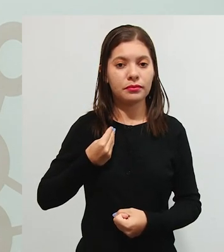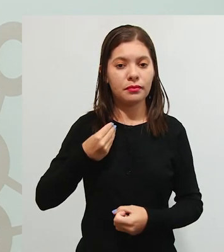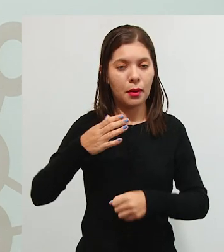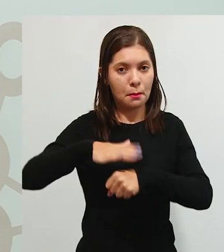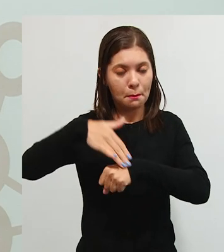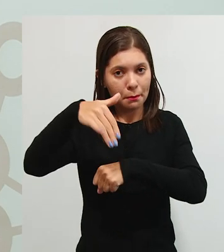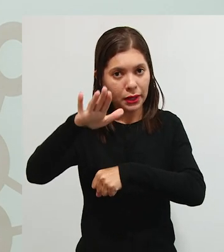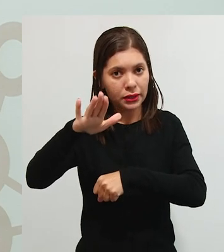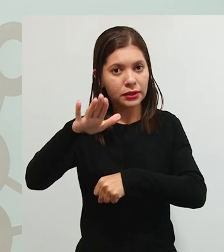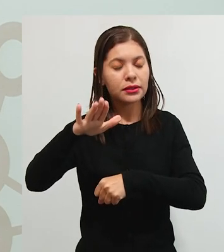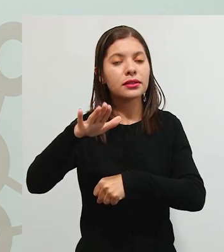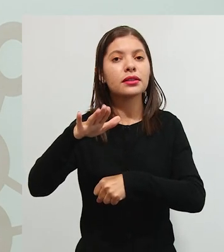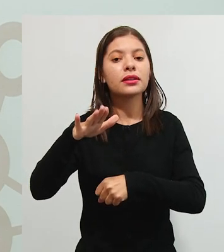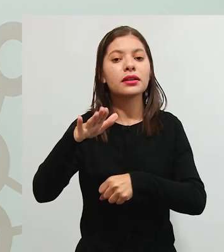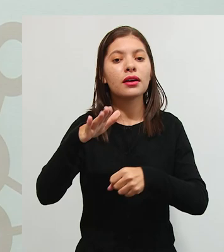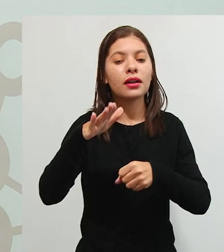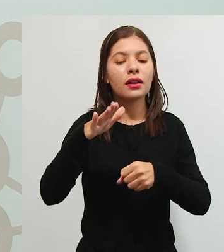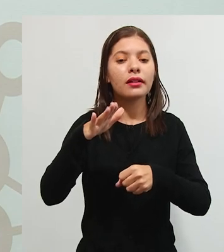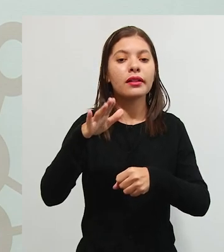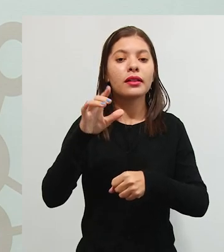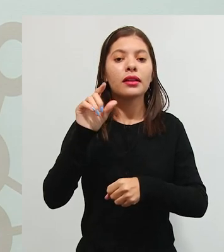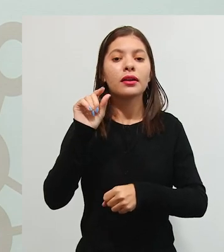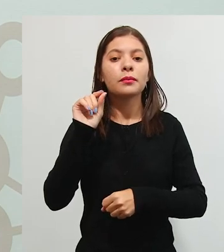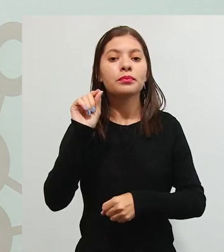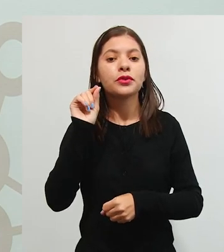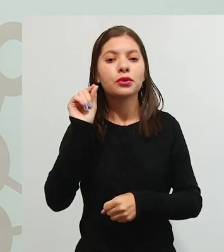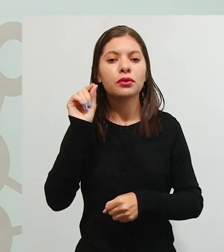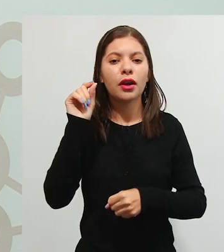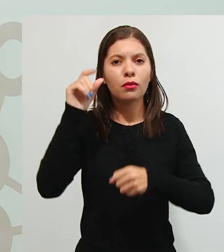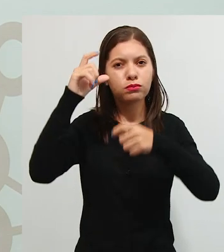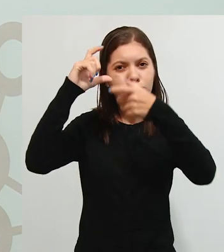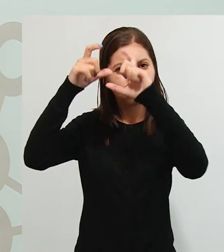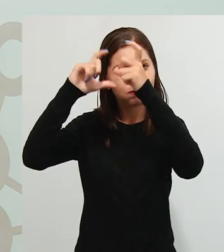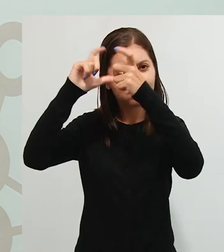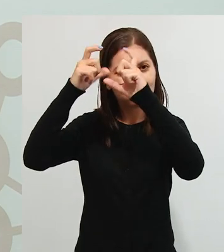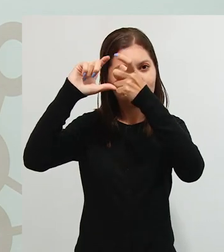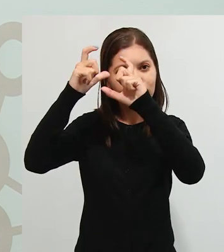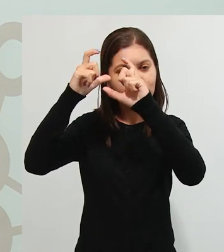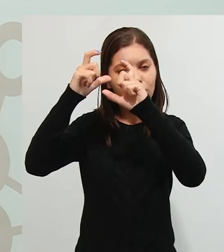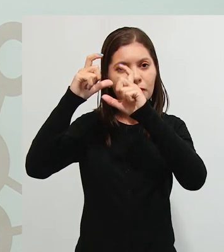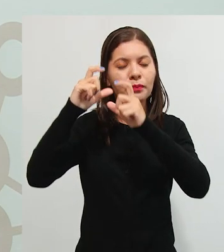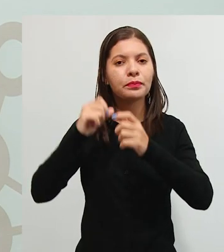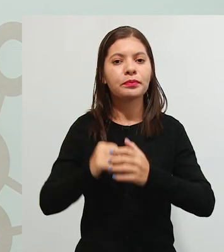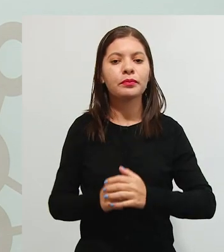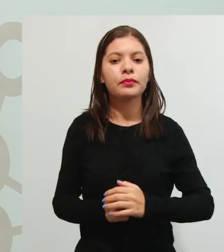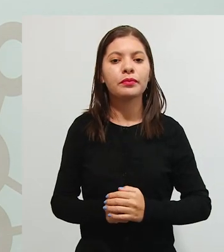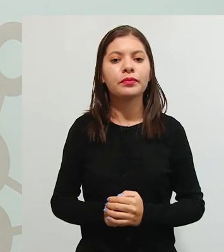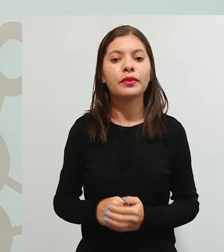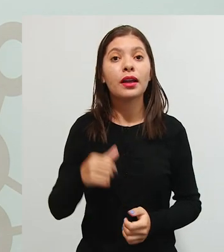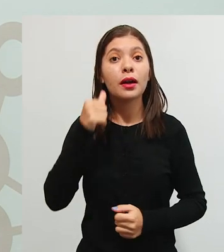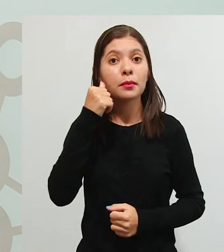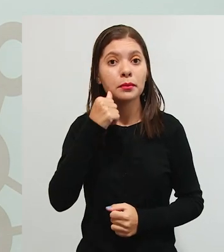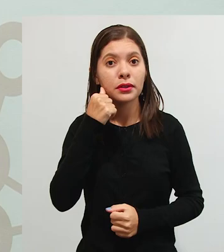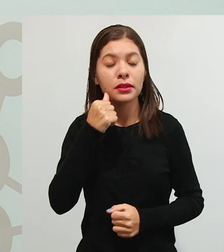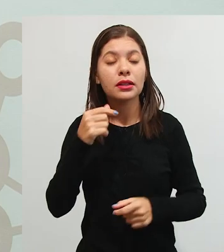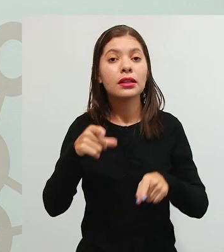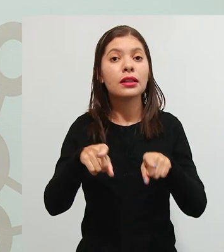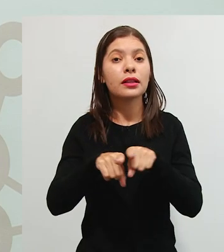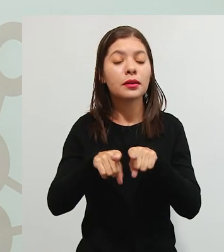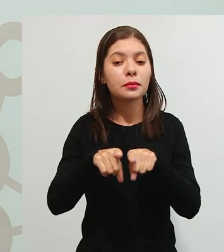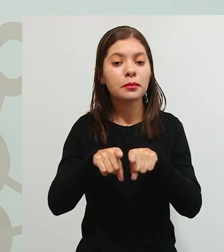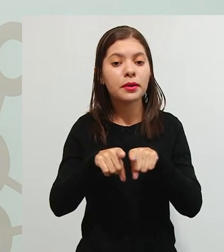mais tempo, que ela tinha uma síndrome, um transtorno psiquiátrico. E que,